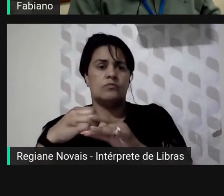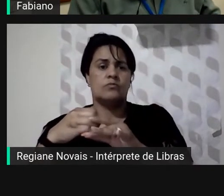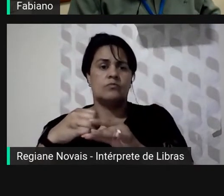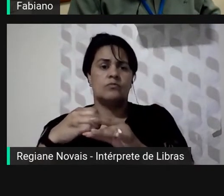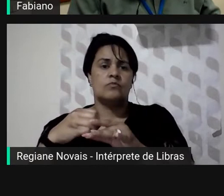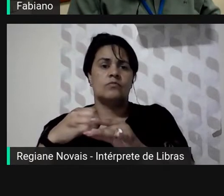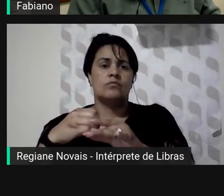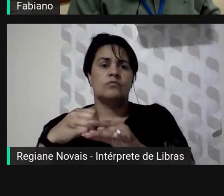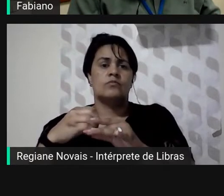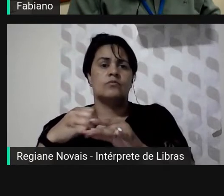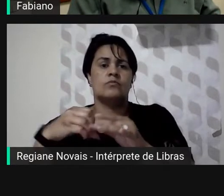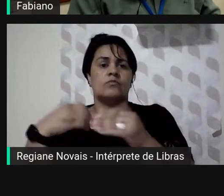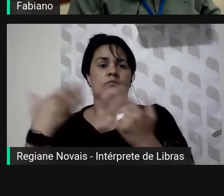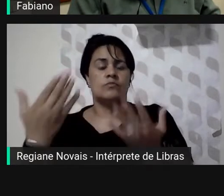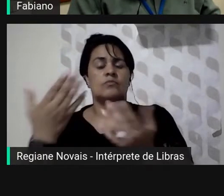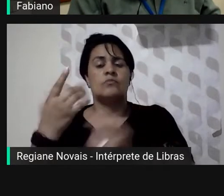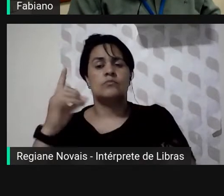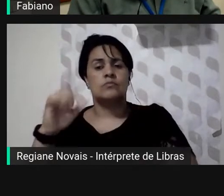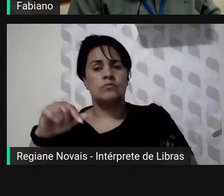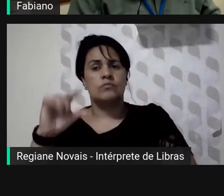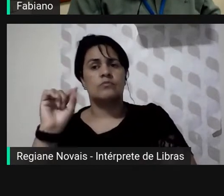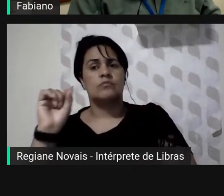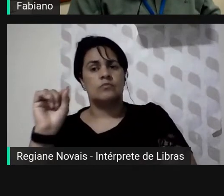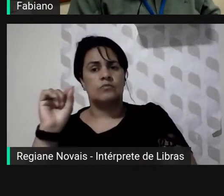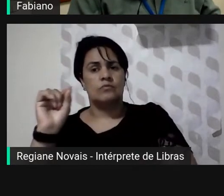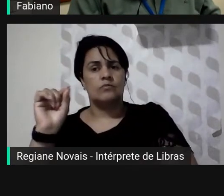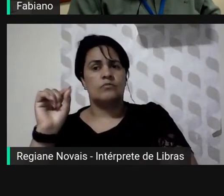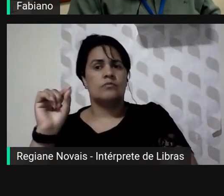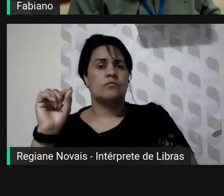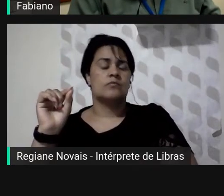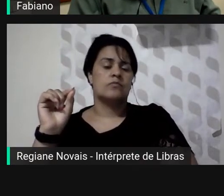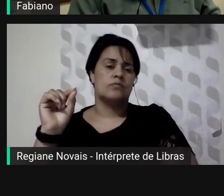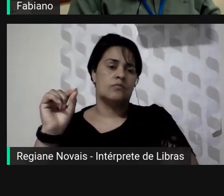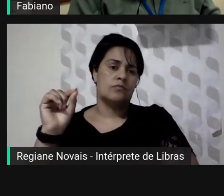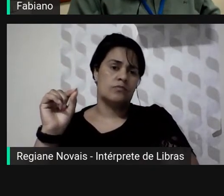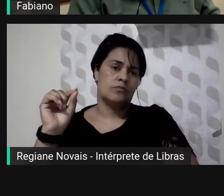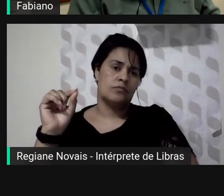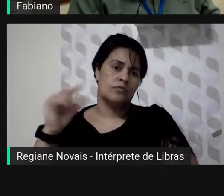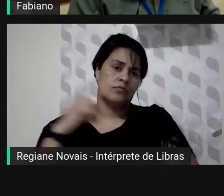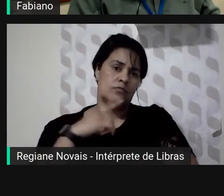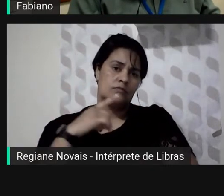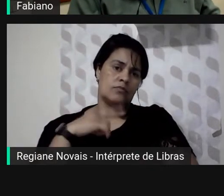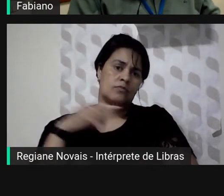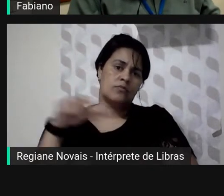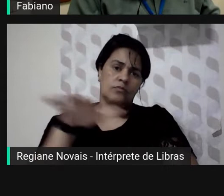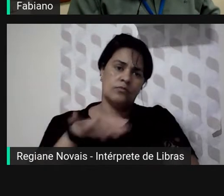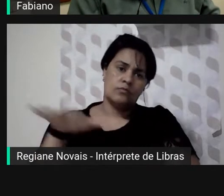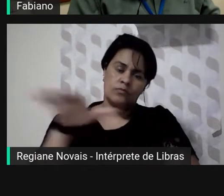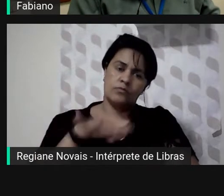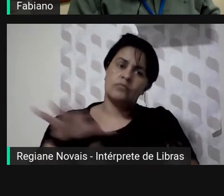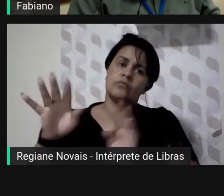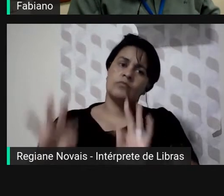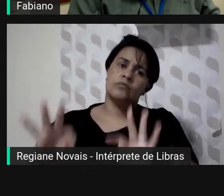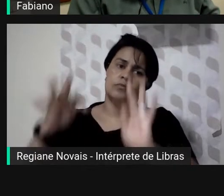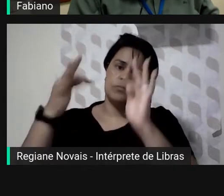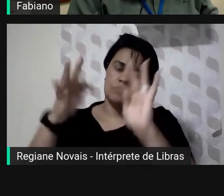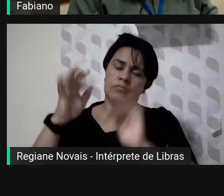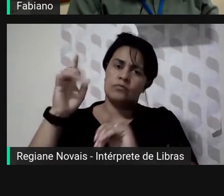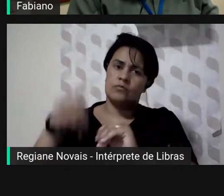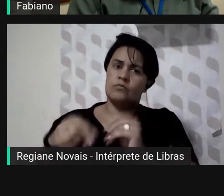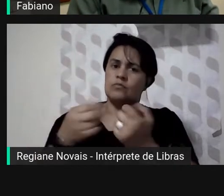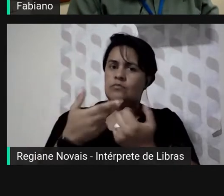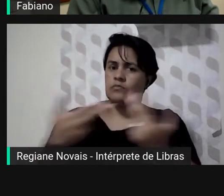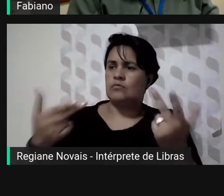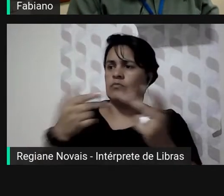é de uma de um potencial para usar a palavra de tecnologia boa disruptivo em termos de